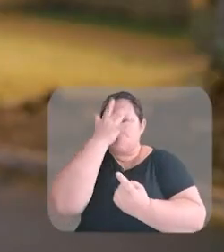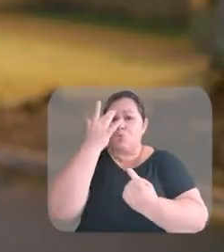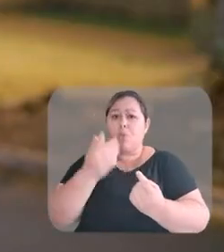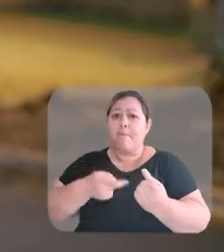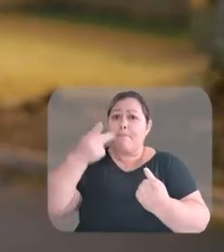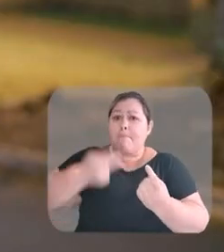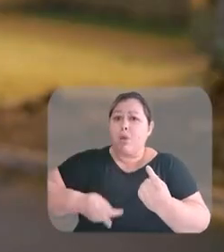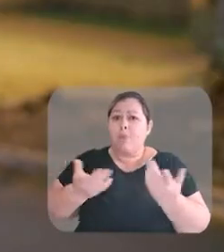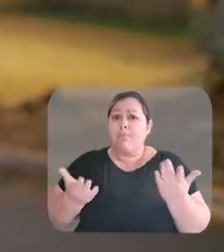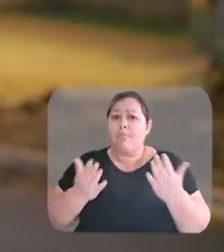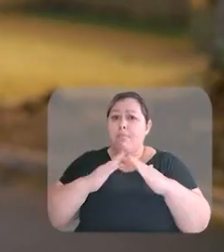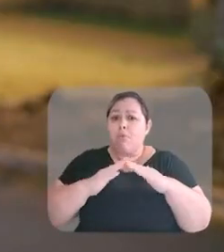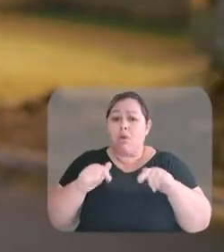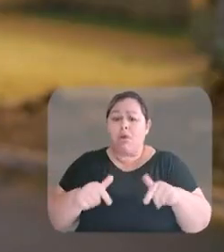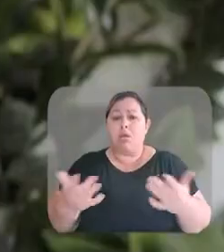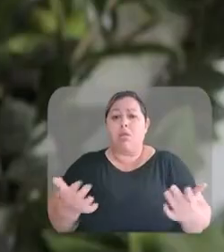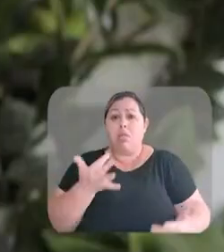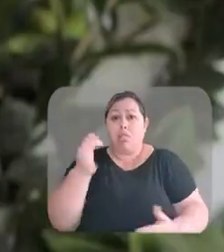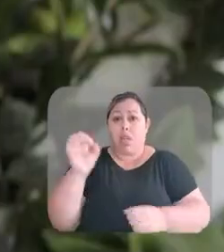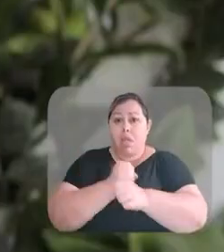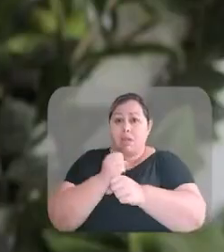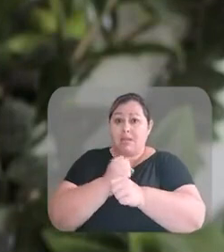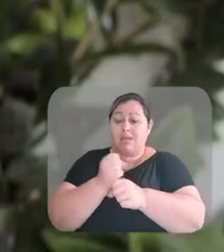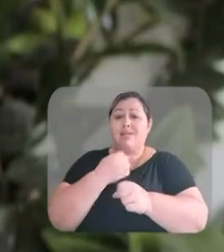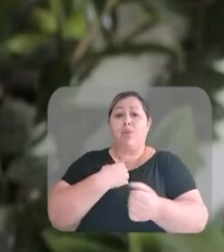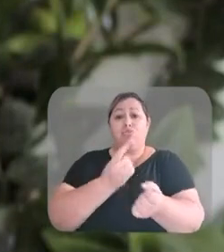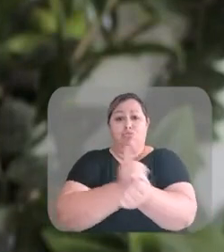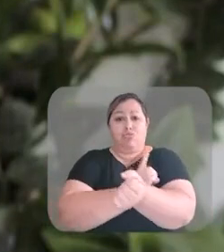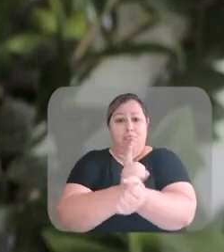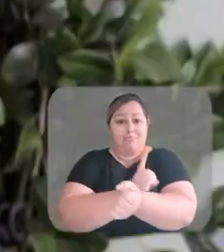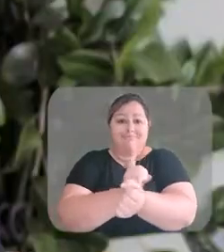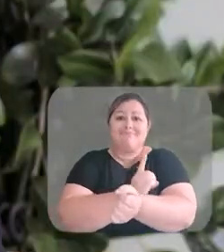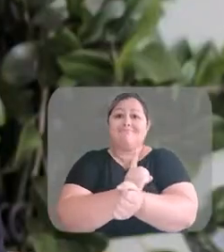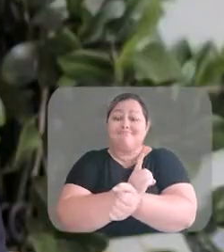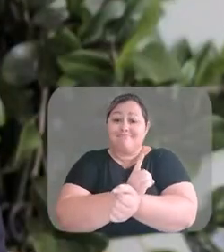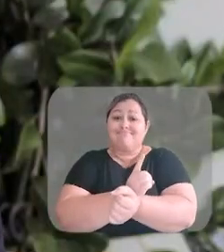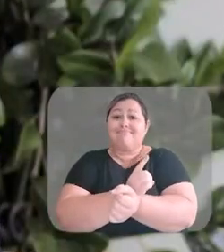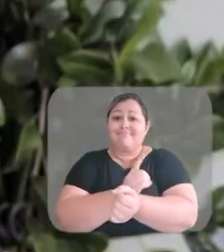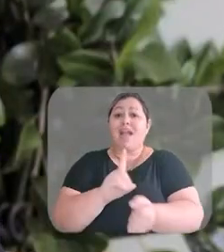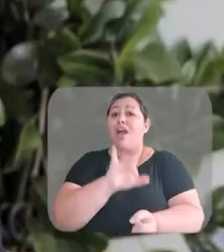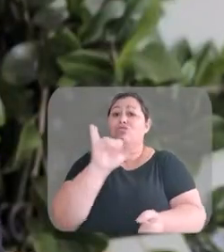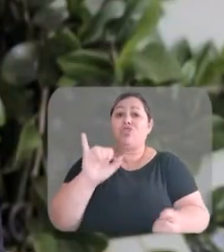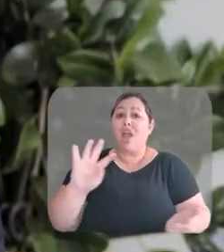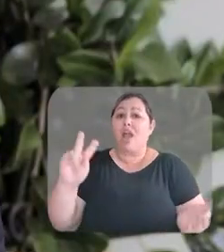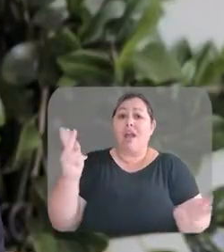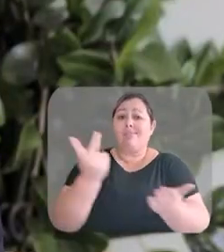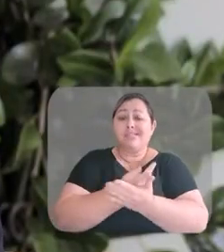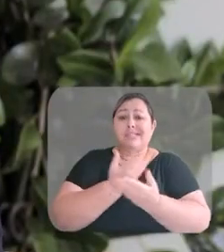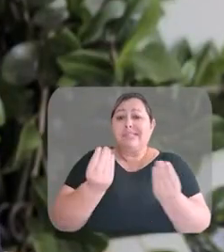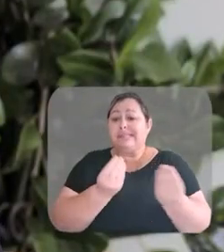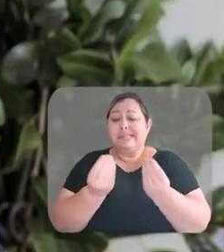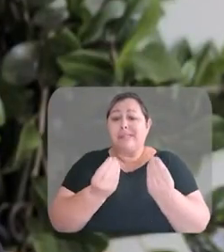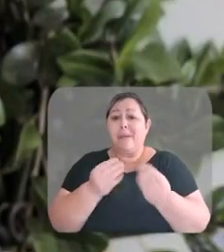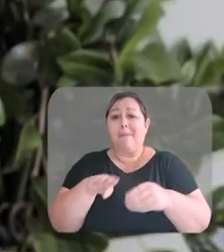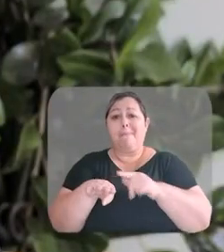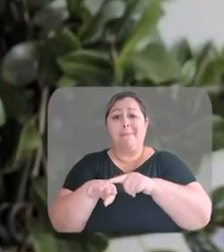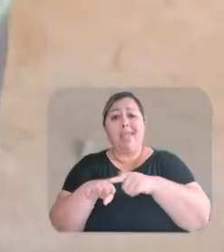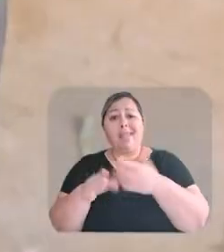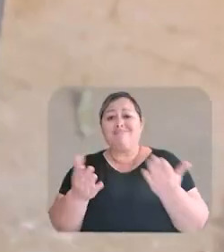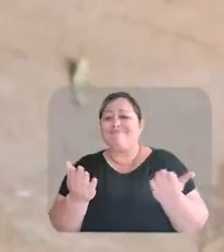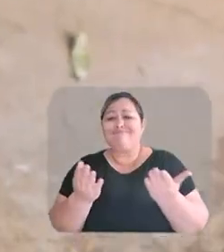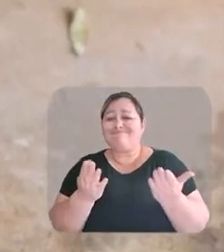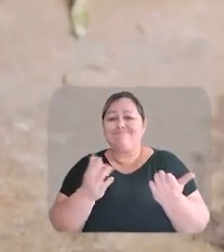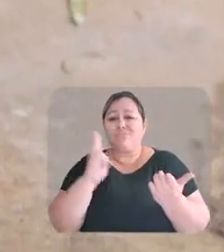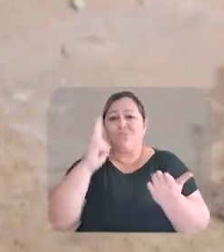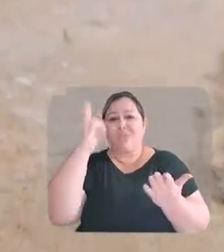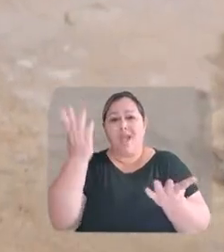necessidades dos próprios moradores? Mais de 10 anos que eu soube da diabetes e chegou um dia que estava tudo preto. pé não teve jeito.